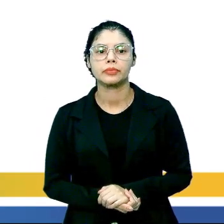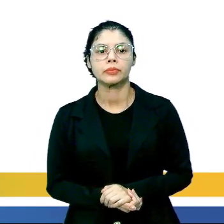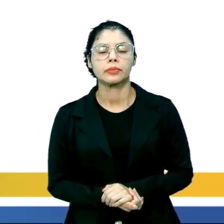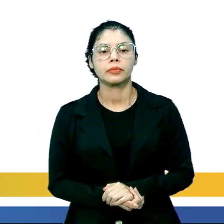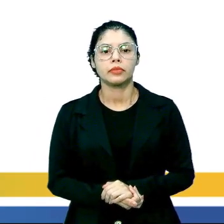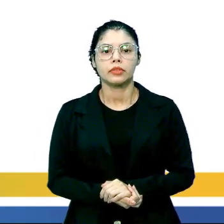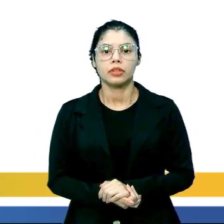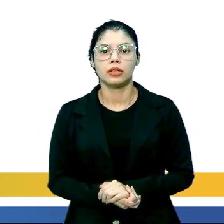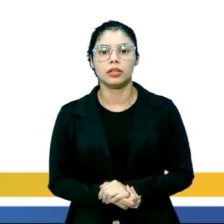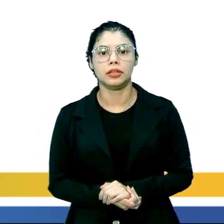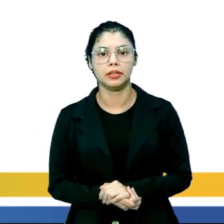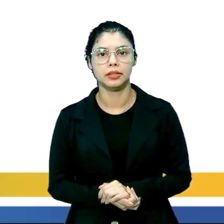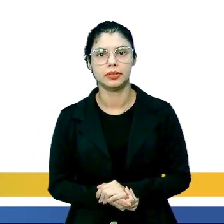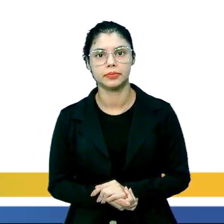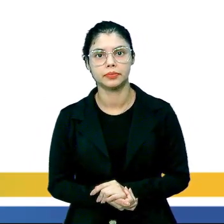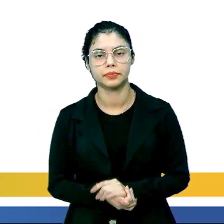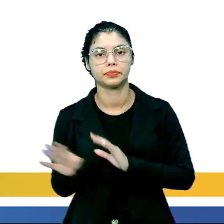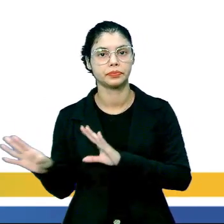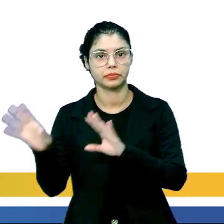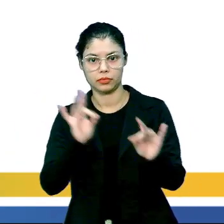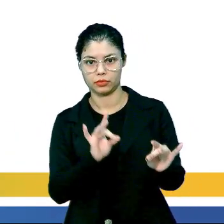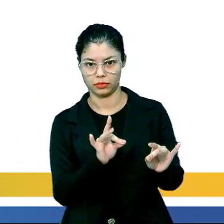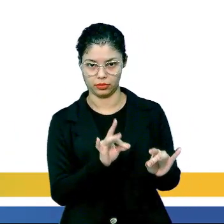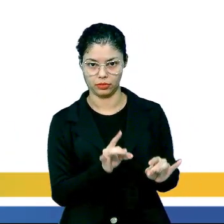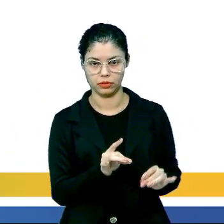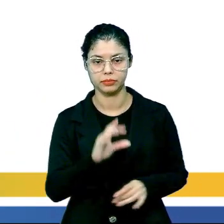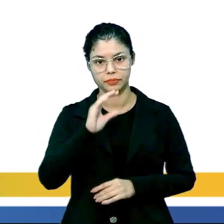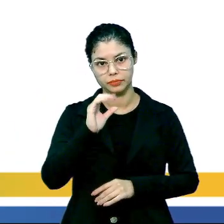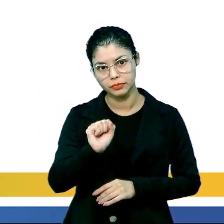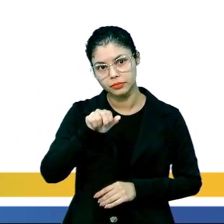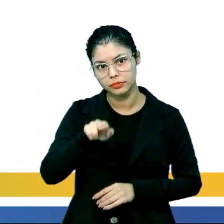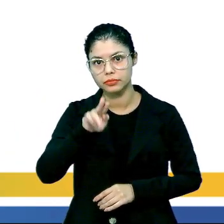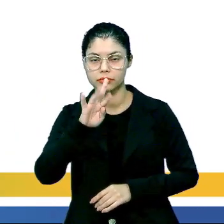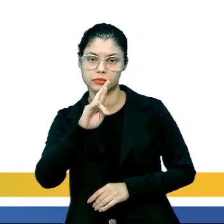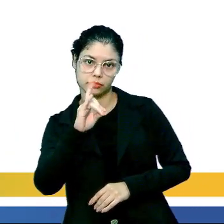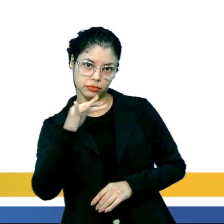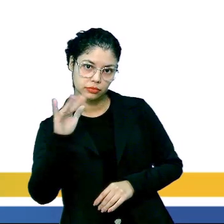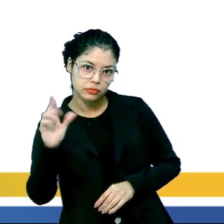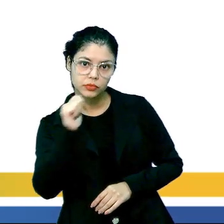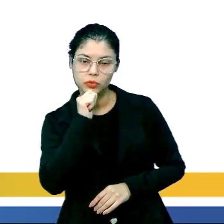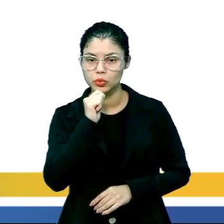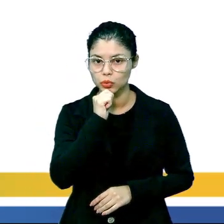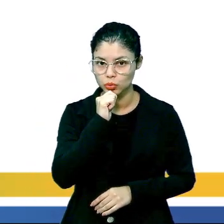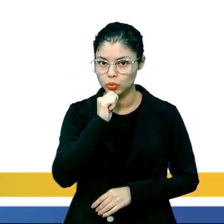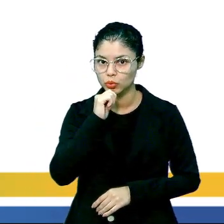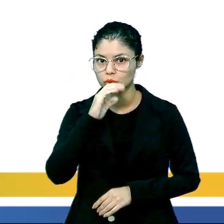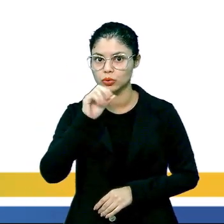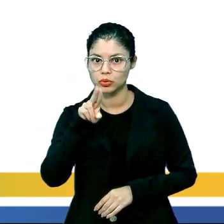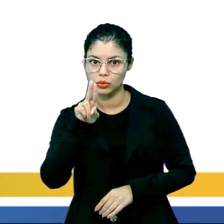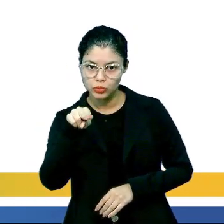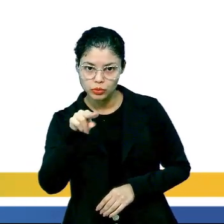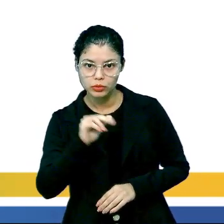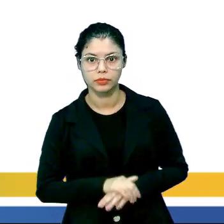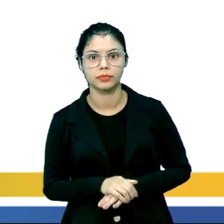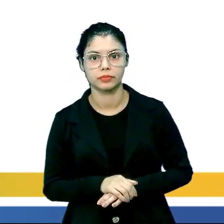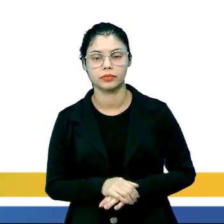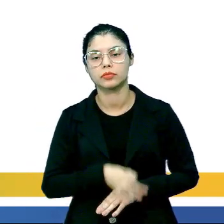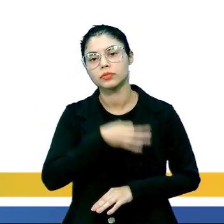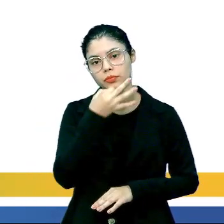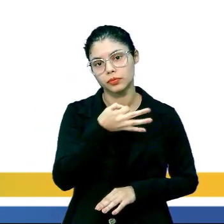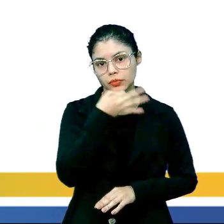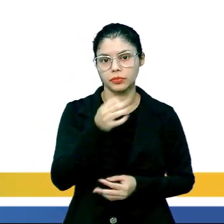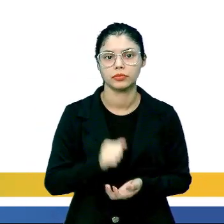entre os gêneros. Eu trouxe aí uma citação, né, observe que eu citei a fonte, então eu tenho aí um